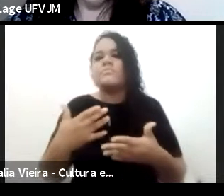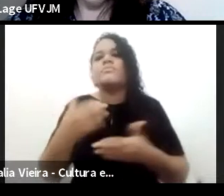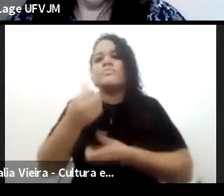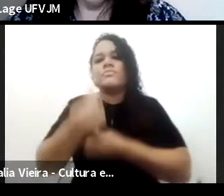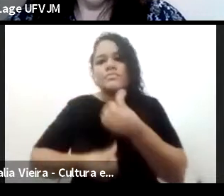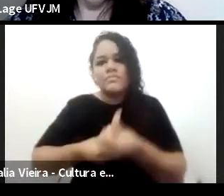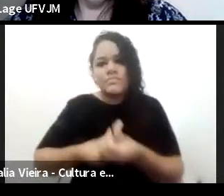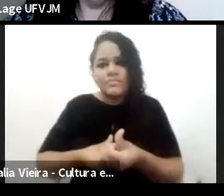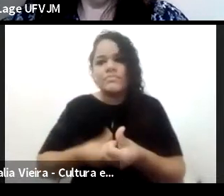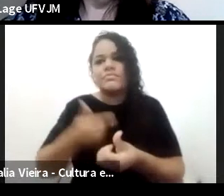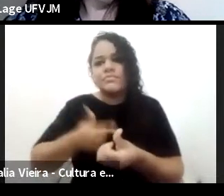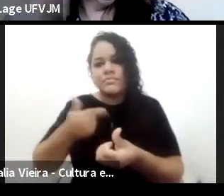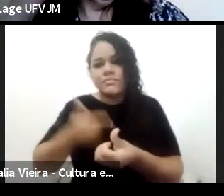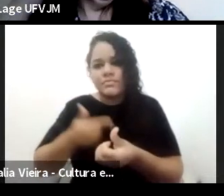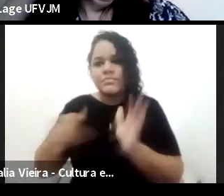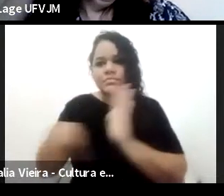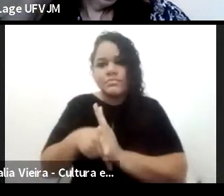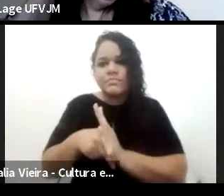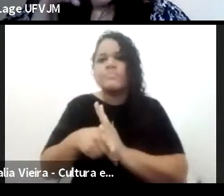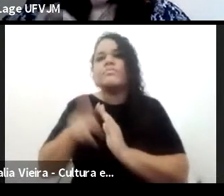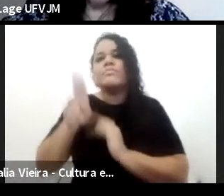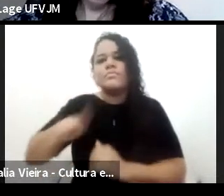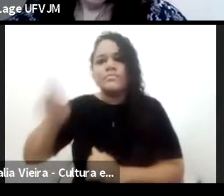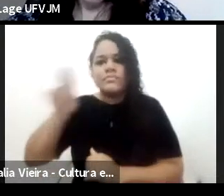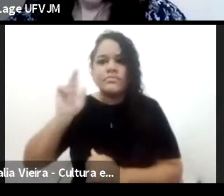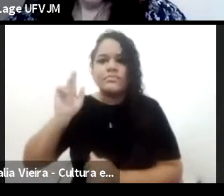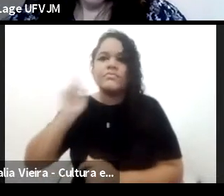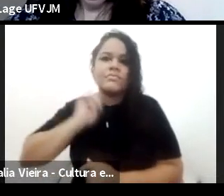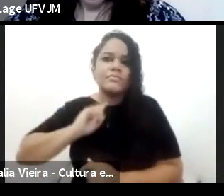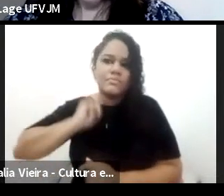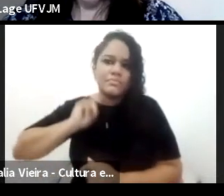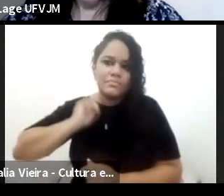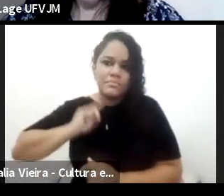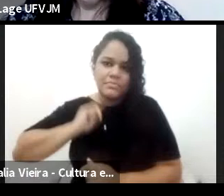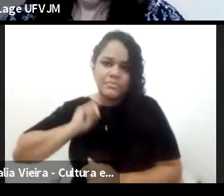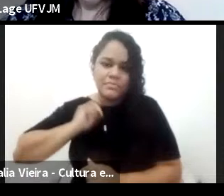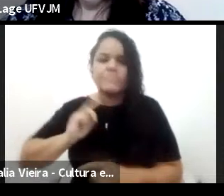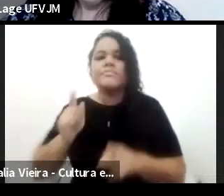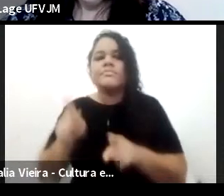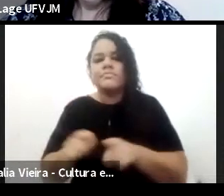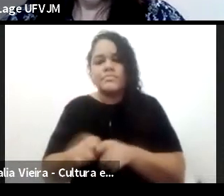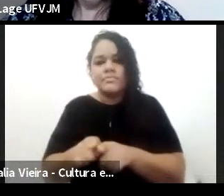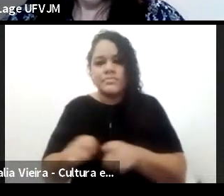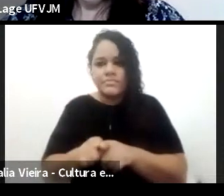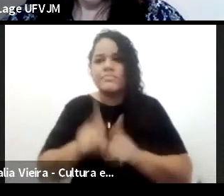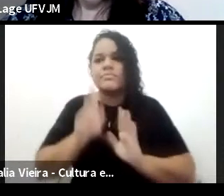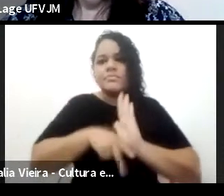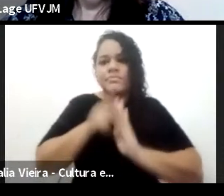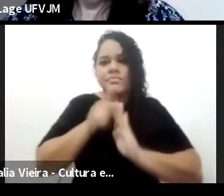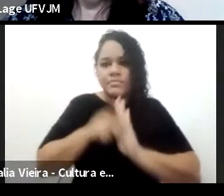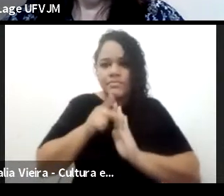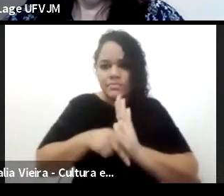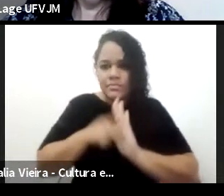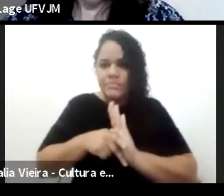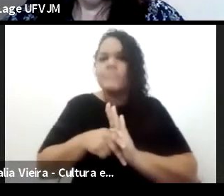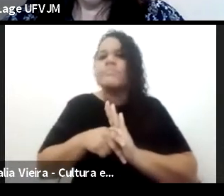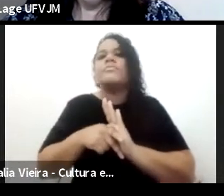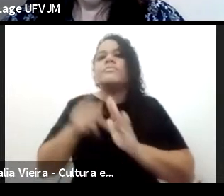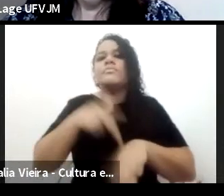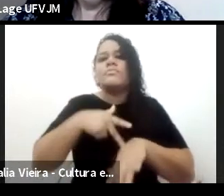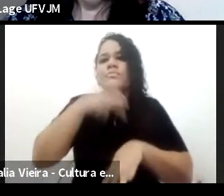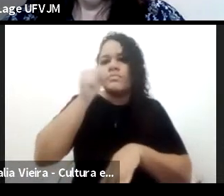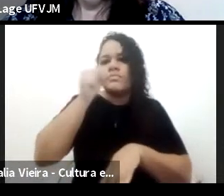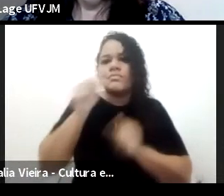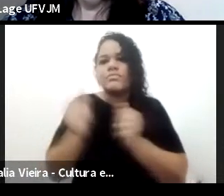parceria com o Portal do Bicentenário, com o Programa de Pós-Graduação em Educação da UFMG, com a própria